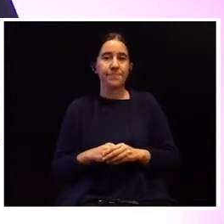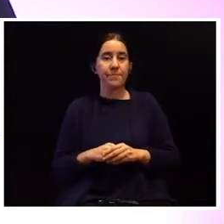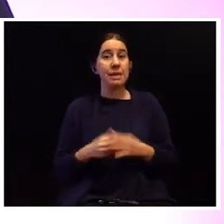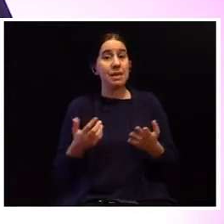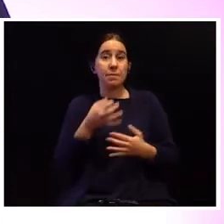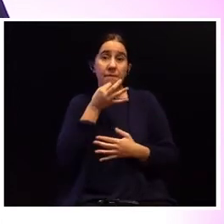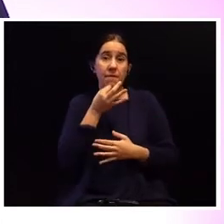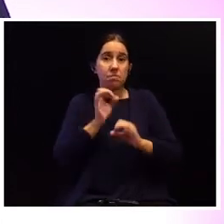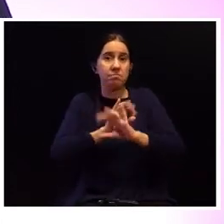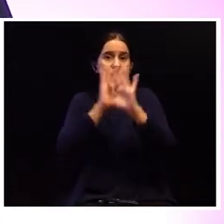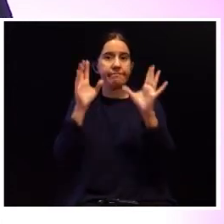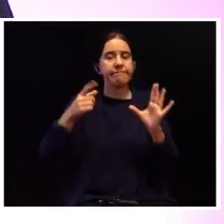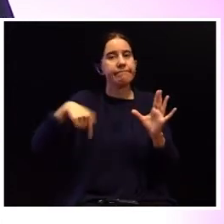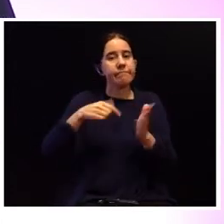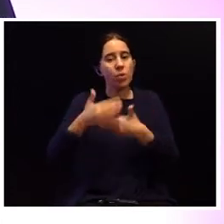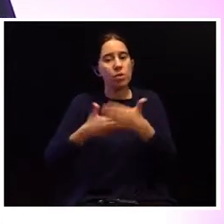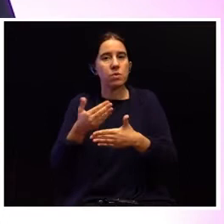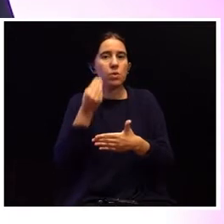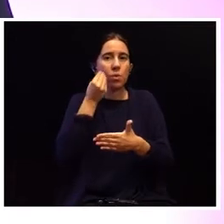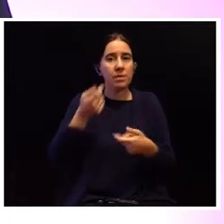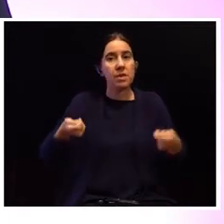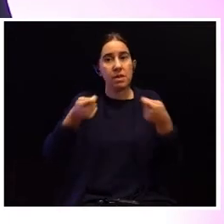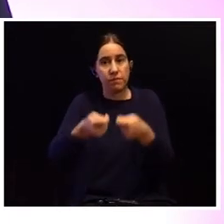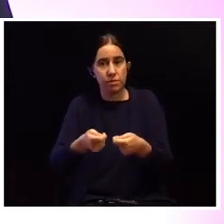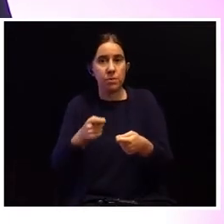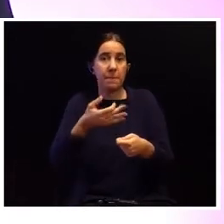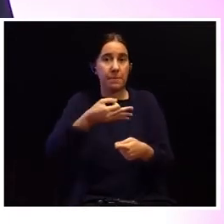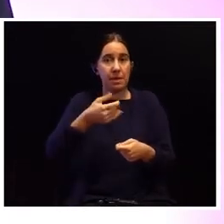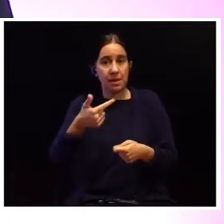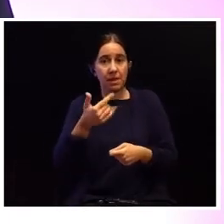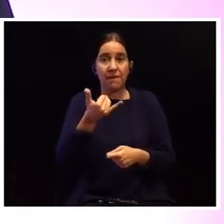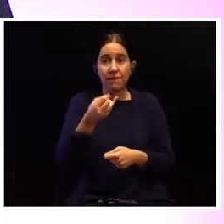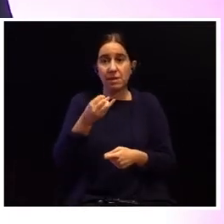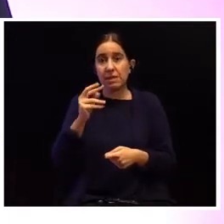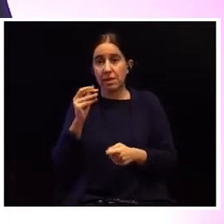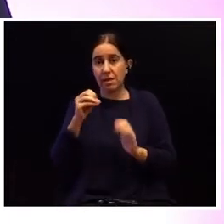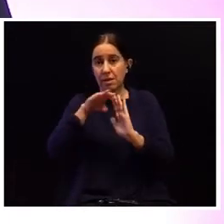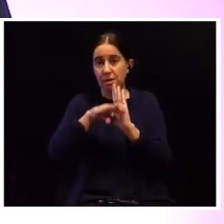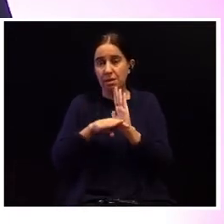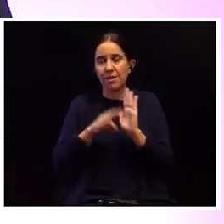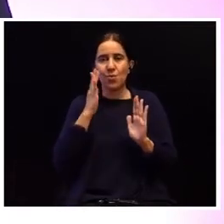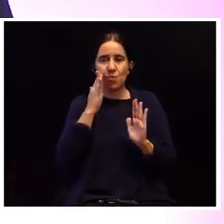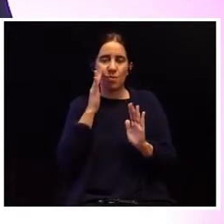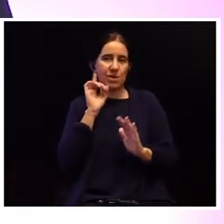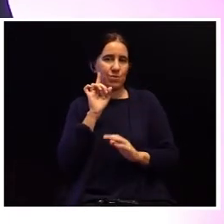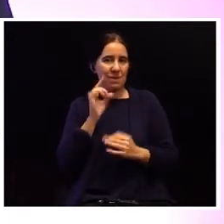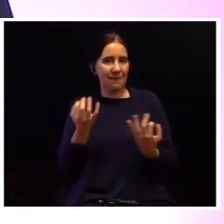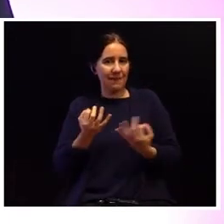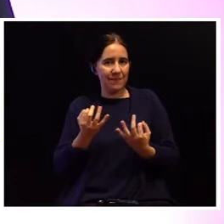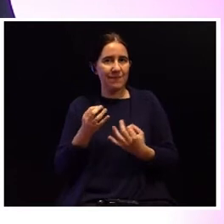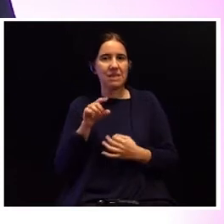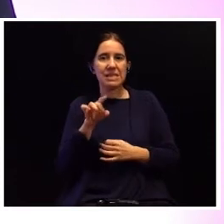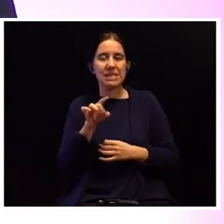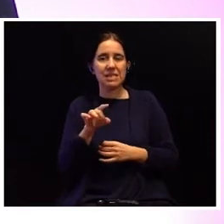falo também, evidentemente, da nossa continuidade em termos de investimento no PT 2030. Os números são importantes e